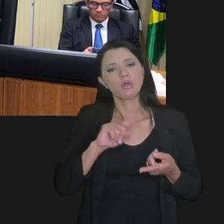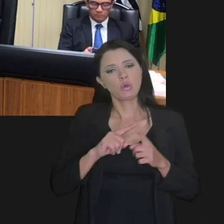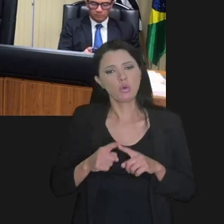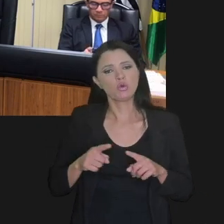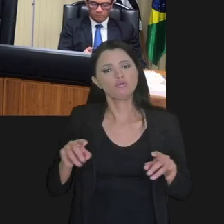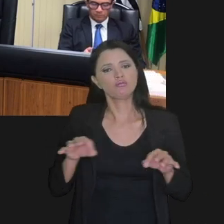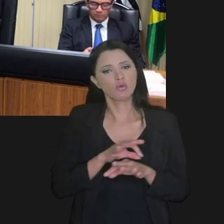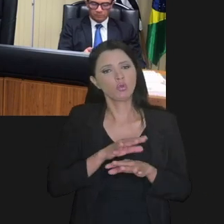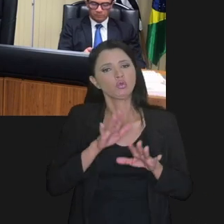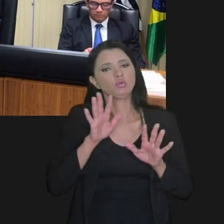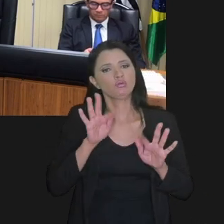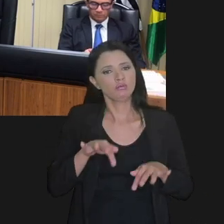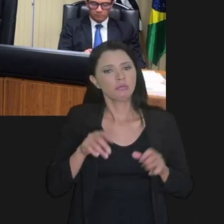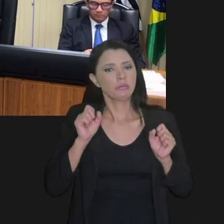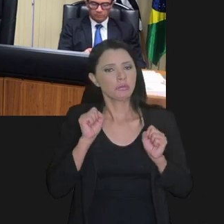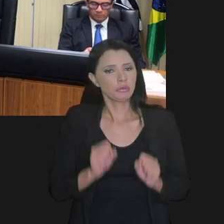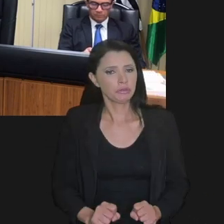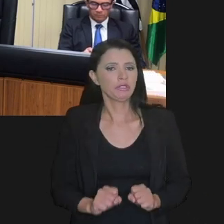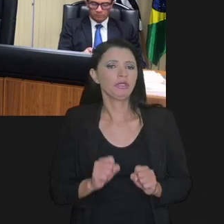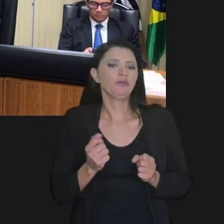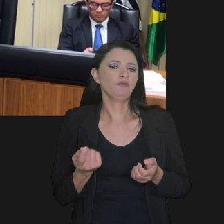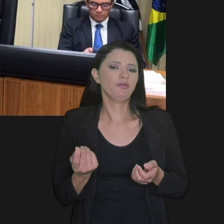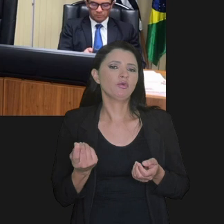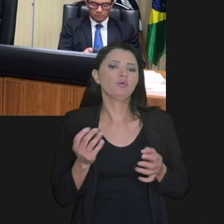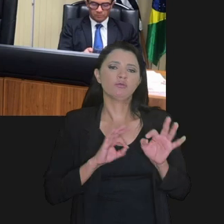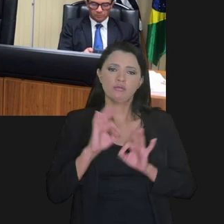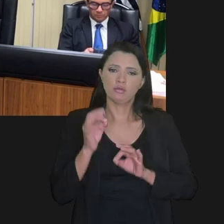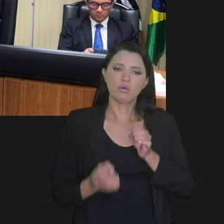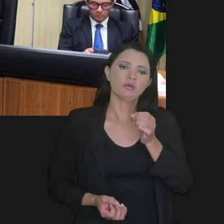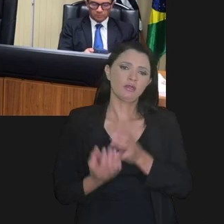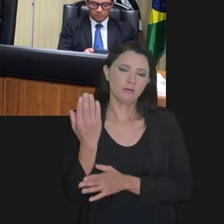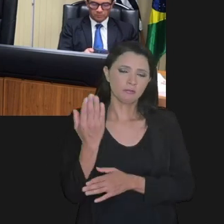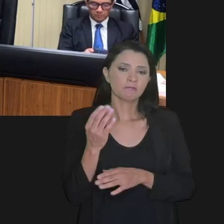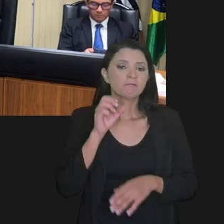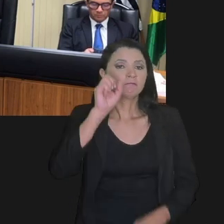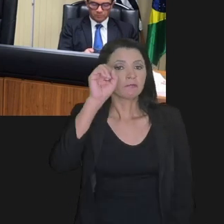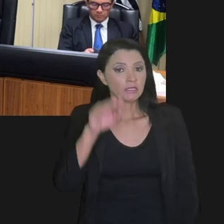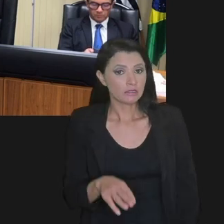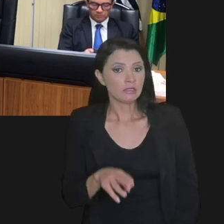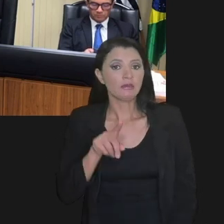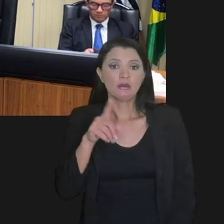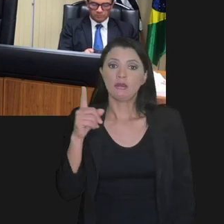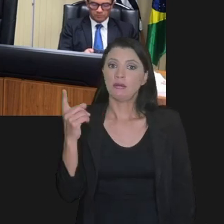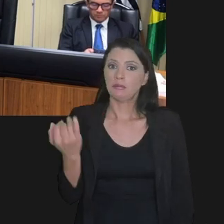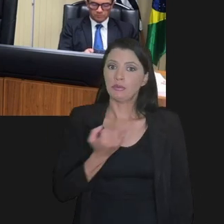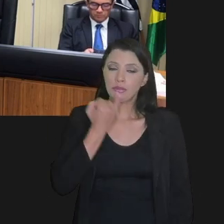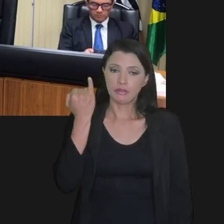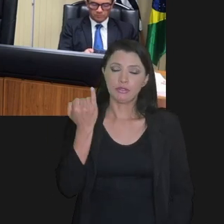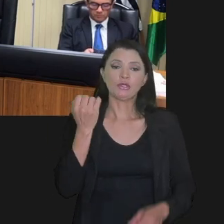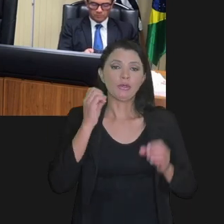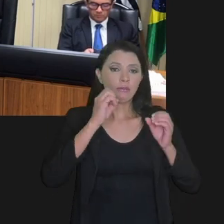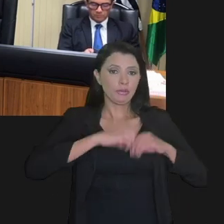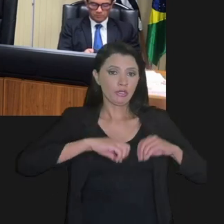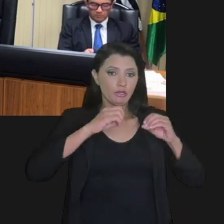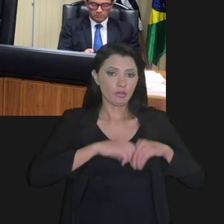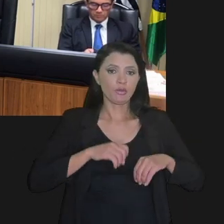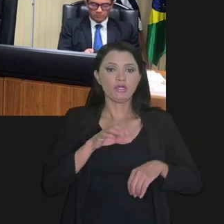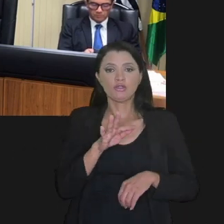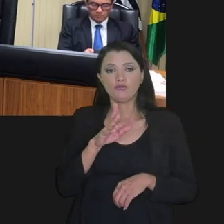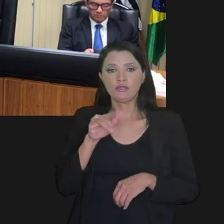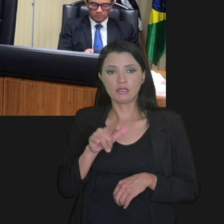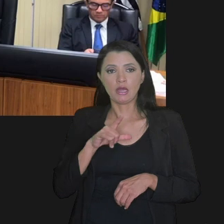negativa para que o acordo seja fechado, para que seja possível compor um plano. Sim, é excepcional.